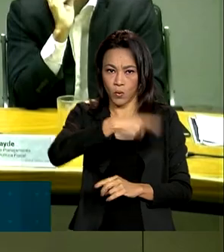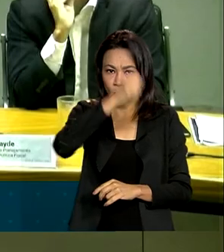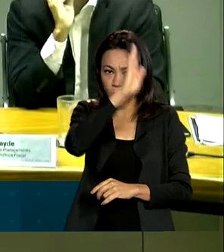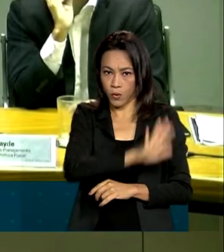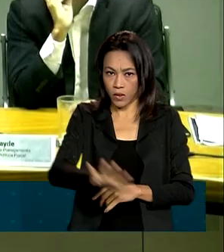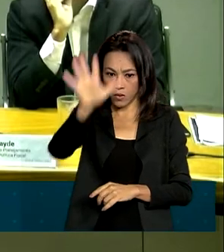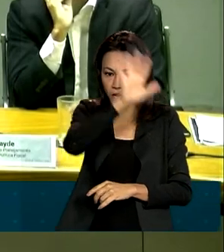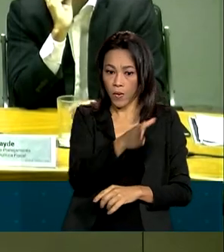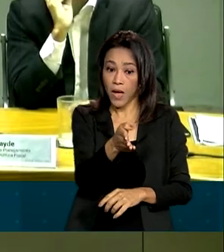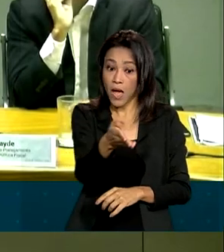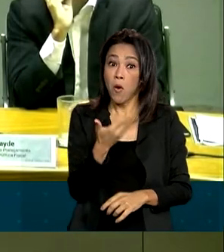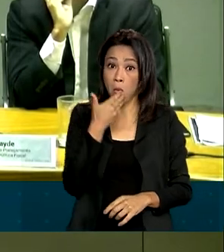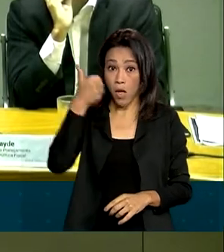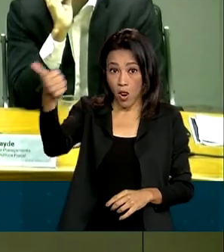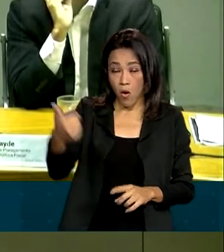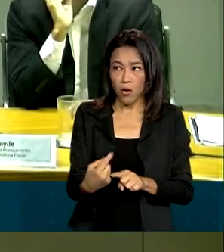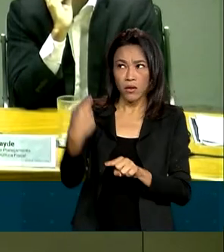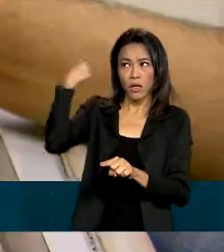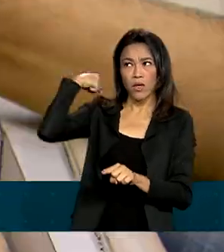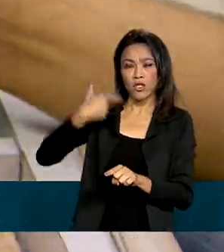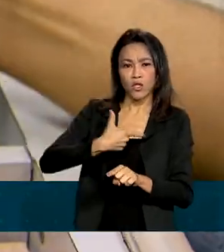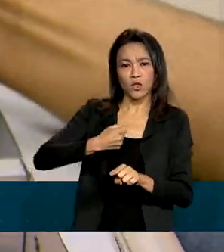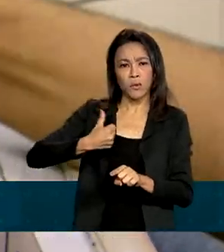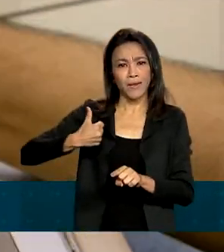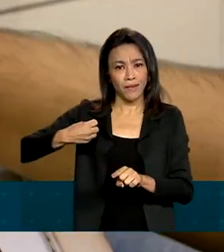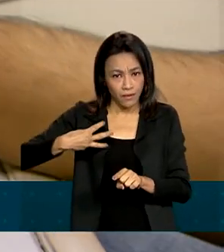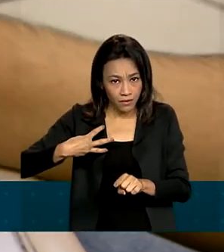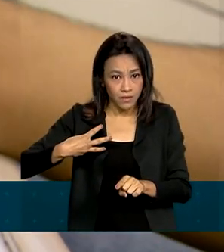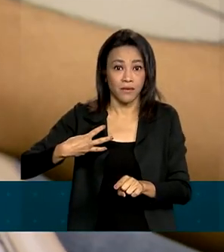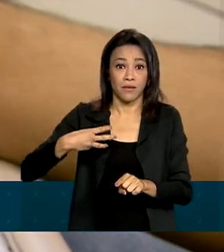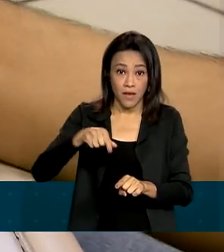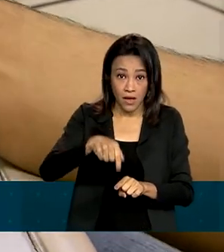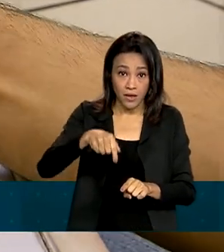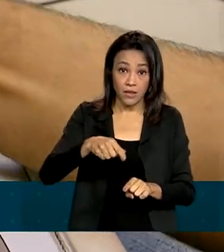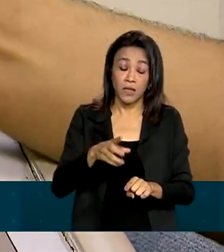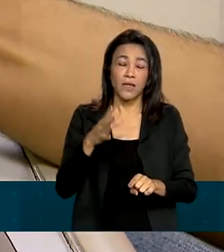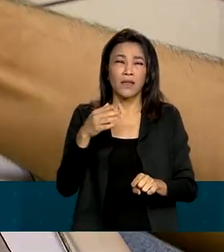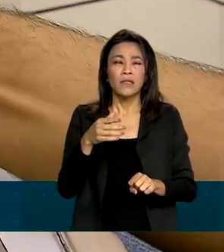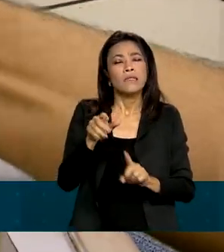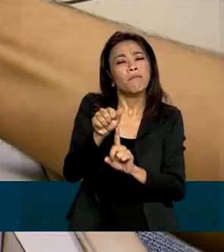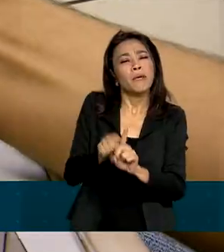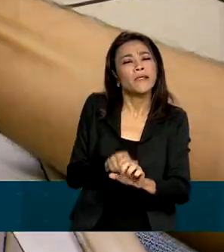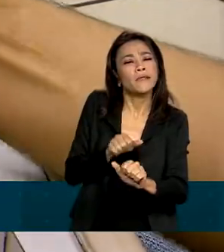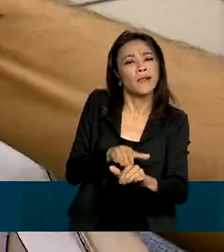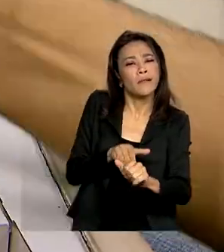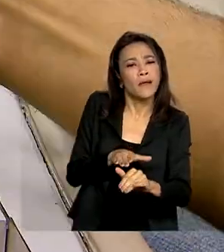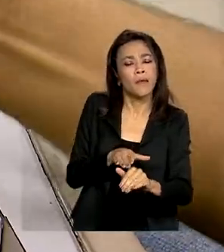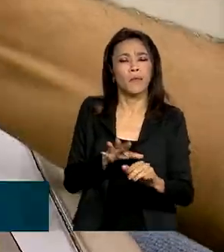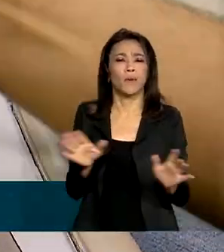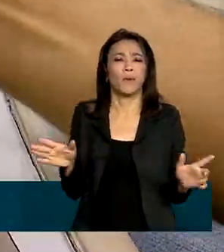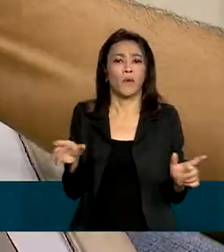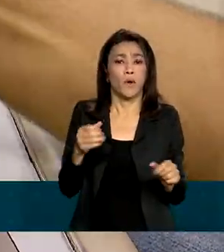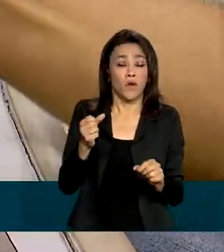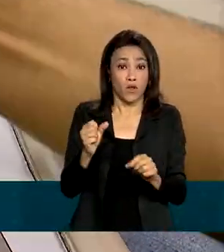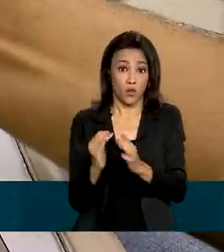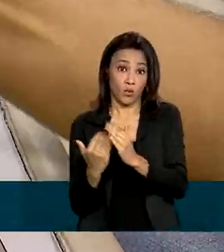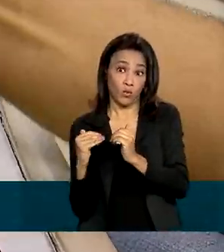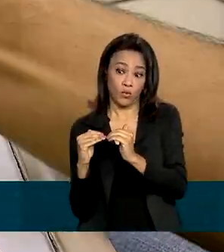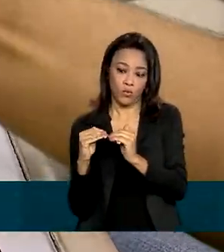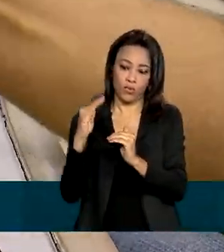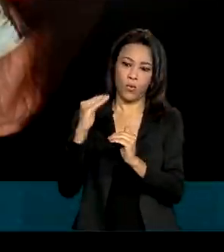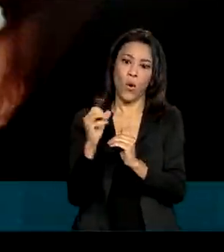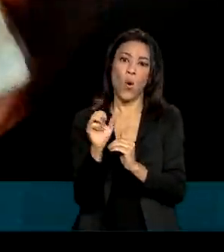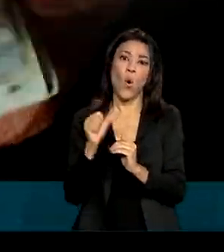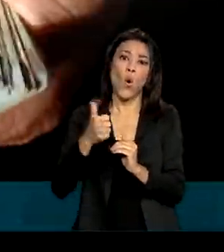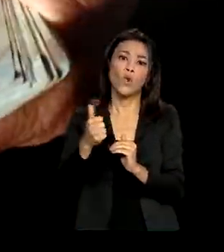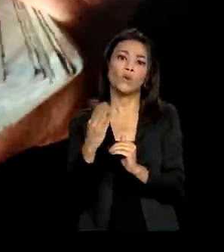do ano é o melhor desde 2013. Se considerado apenas setembro, o superávit primário é de 11 bilhões de